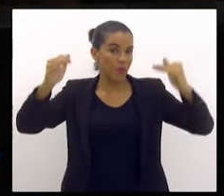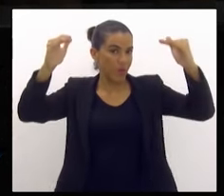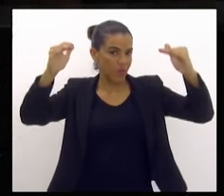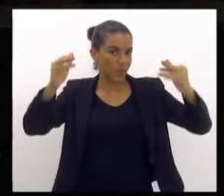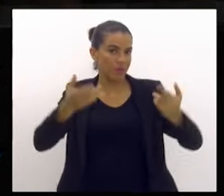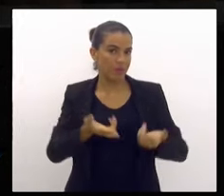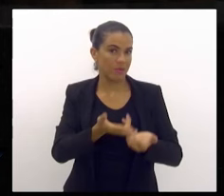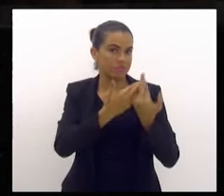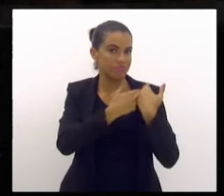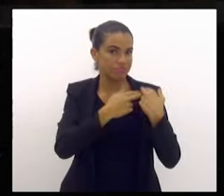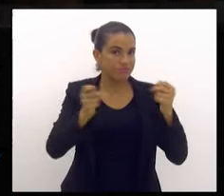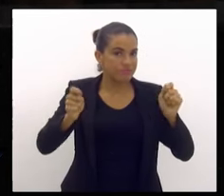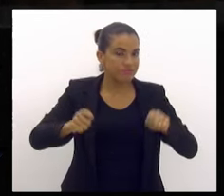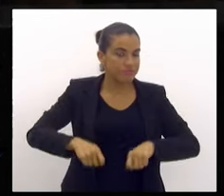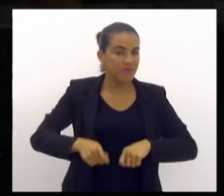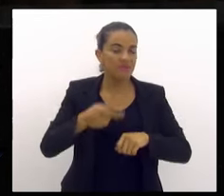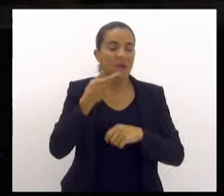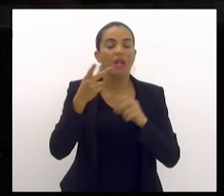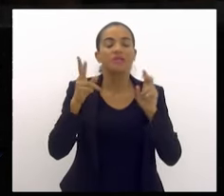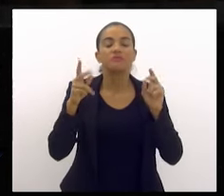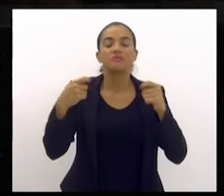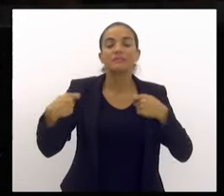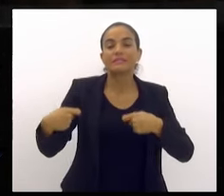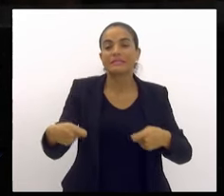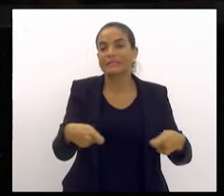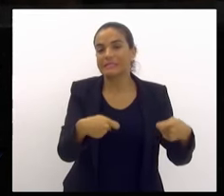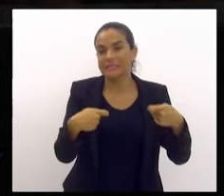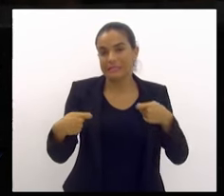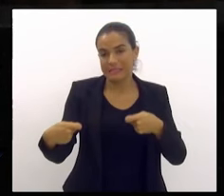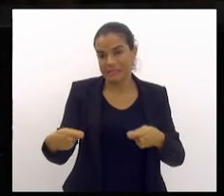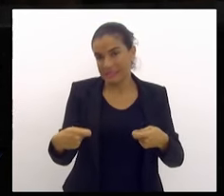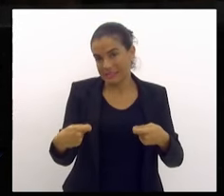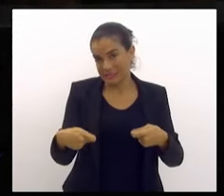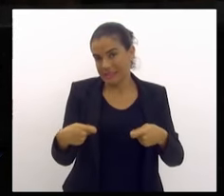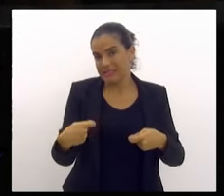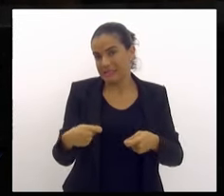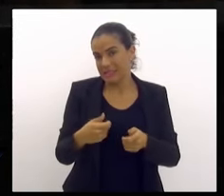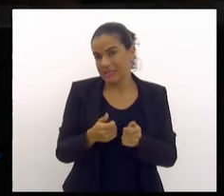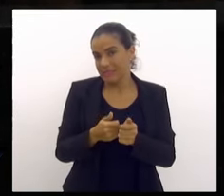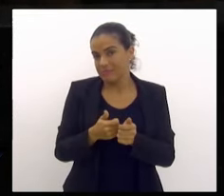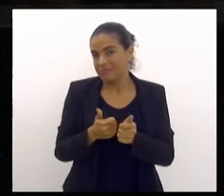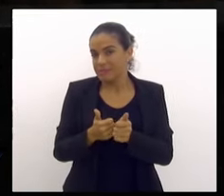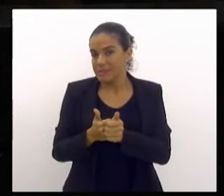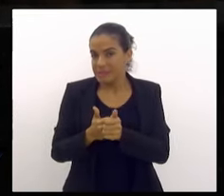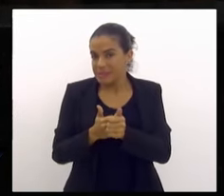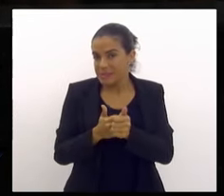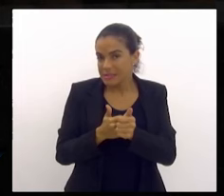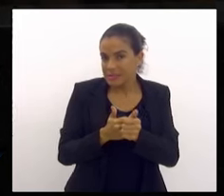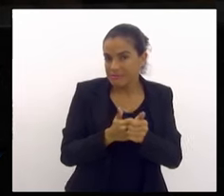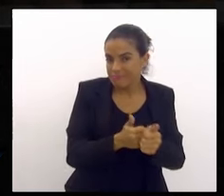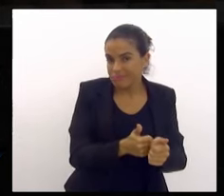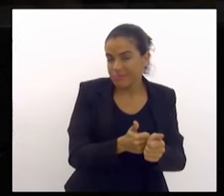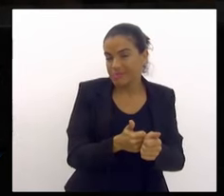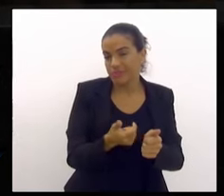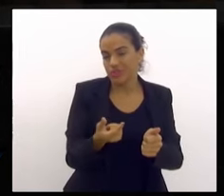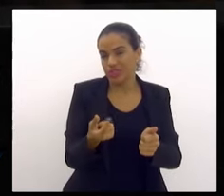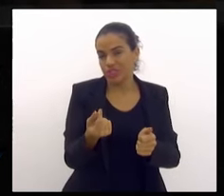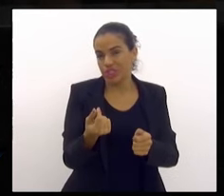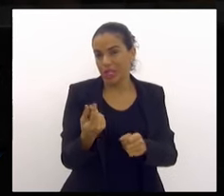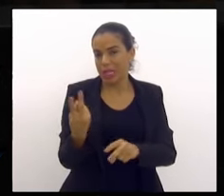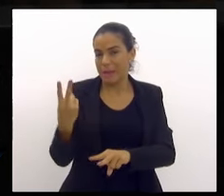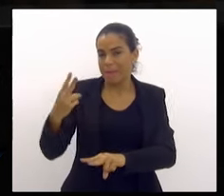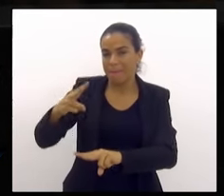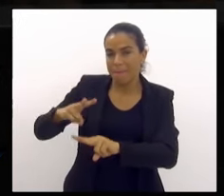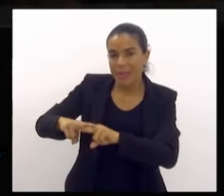falando da necessidade de seguir o dinheiro, prender os financiadores,